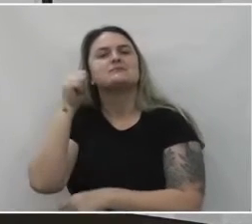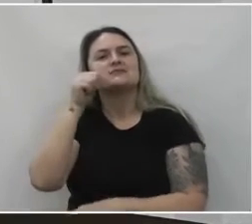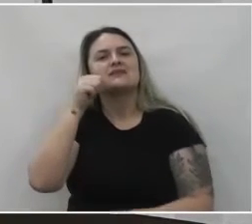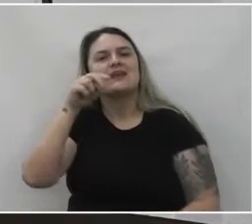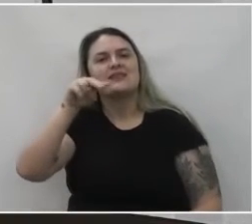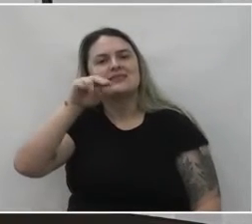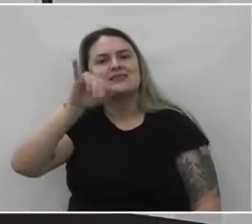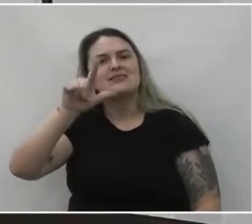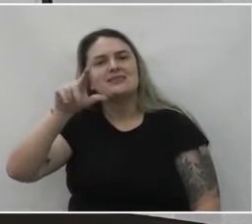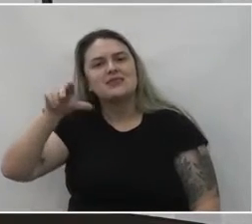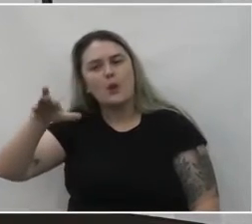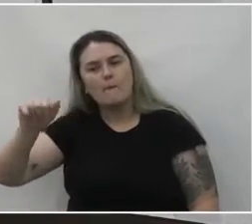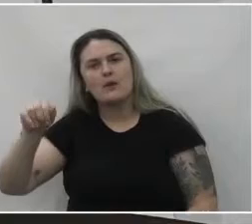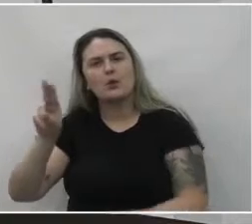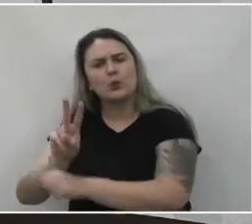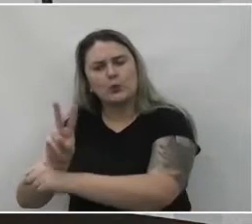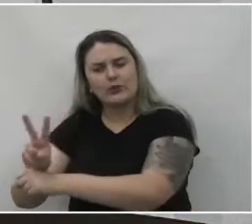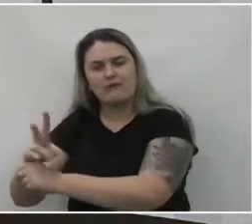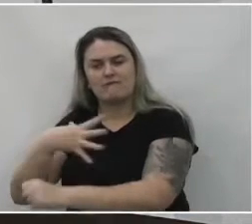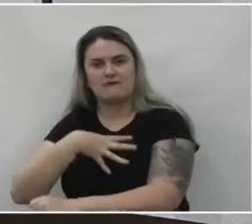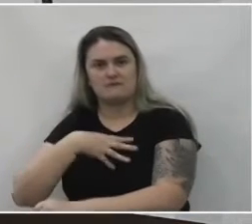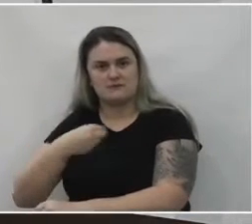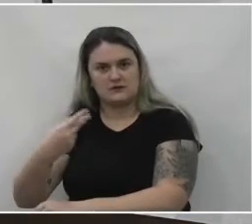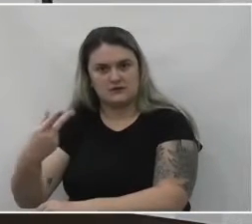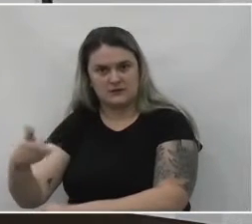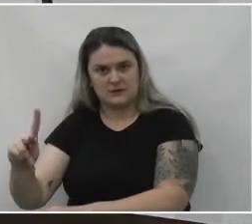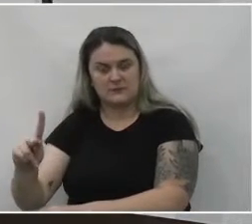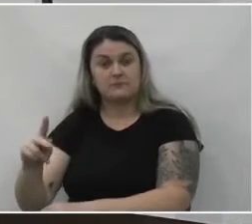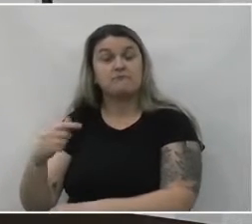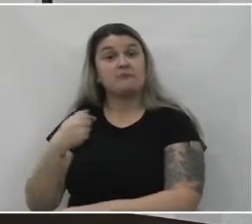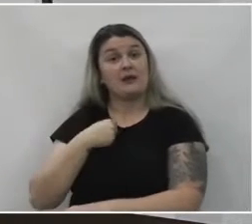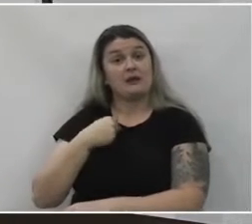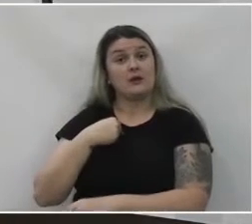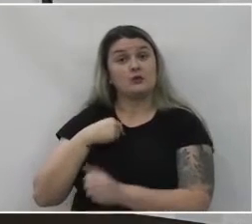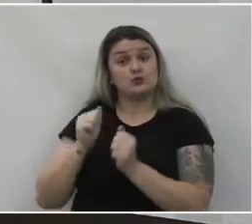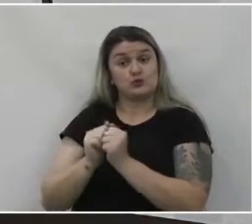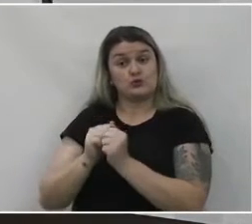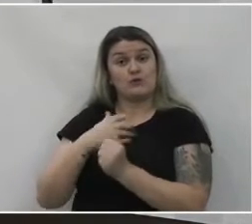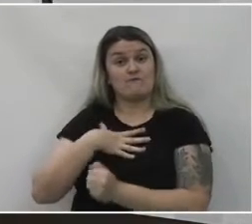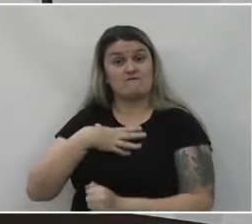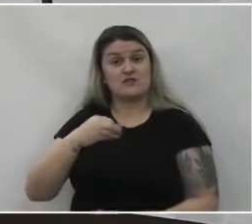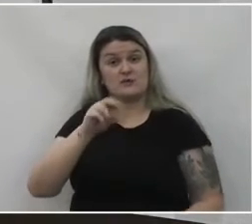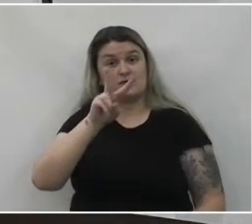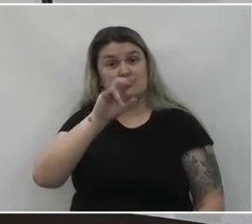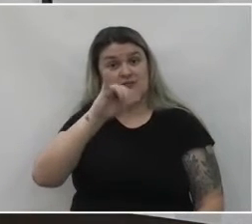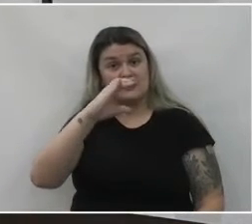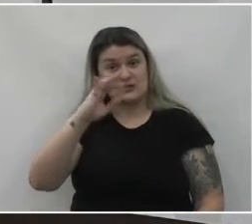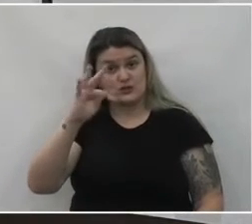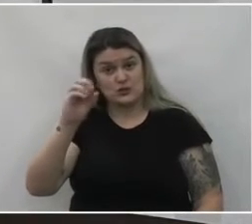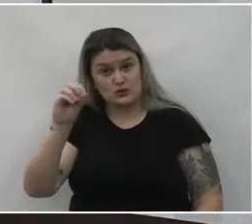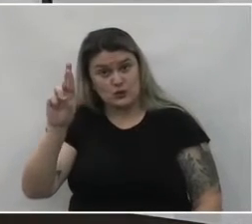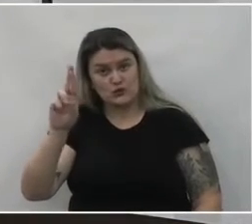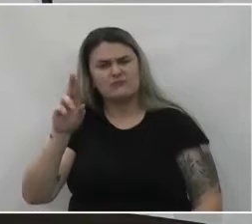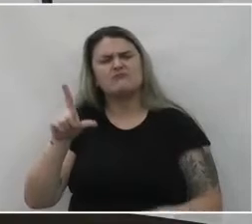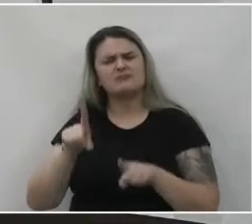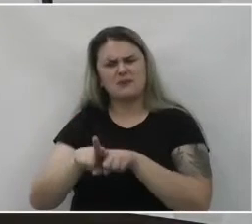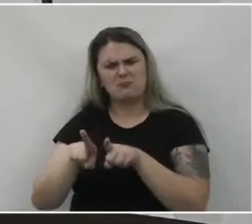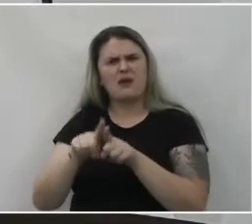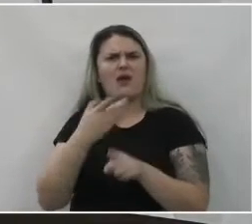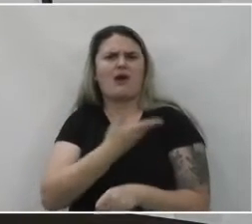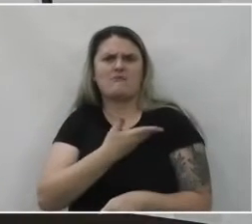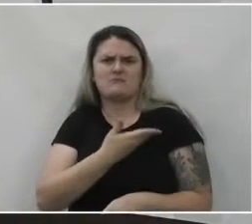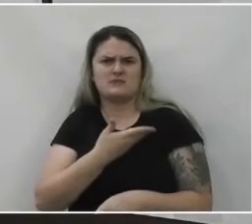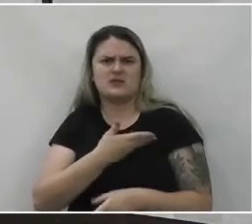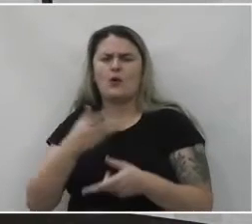Branco, que era cuidadora do Luiz Andrei. Eu, meu filho, Victor Marcon, e algumas amigas